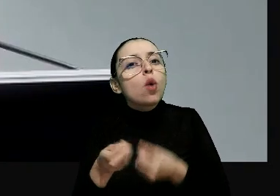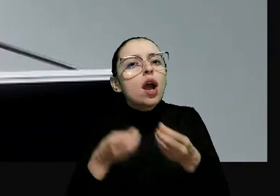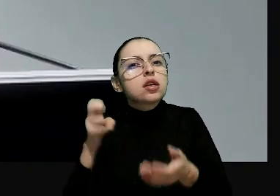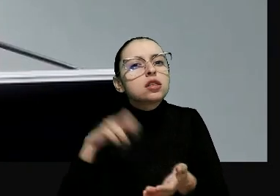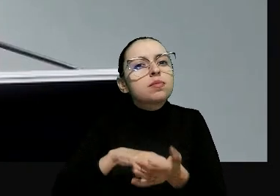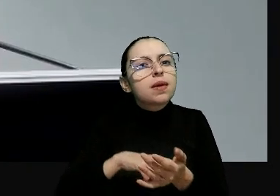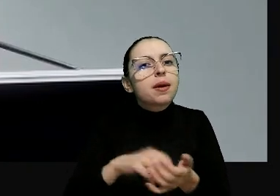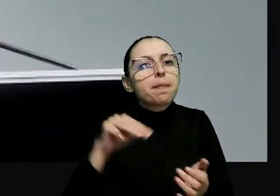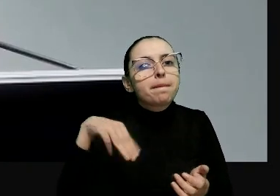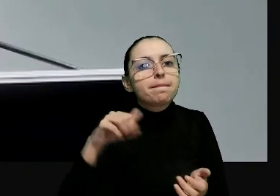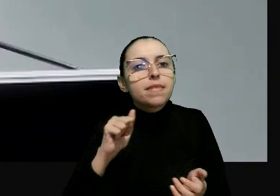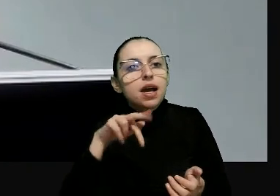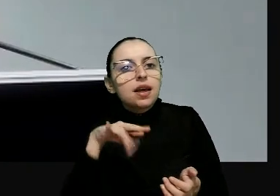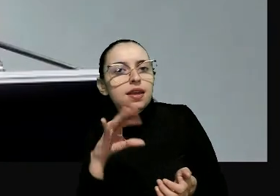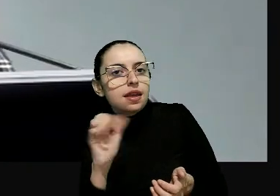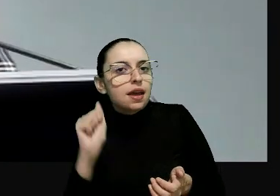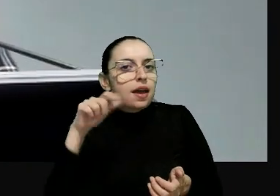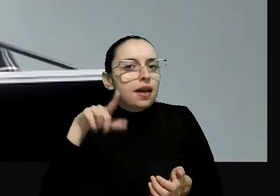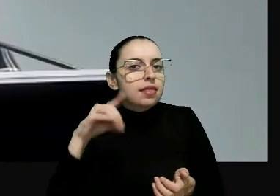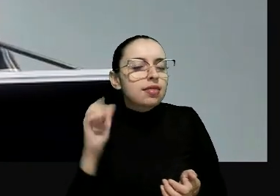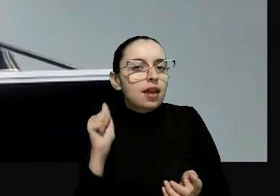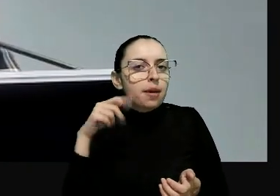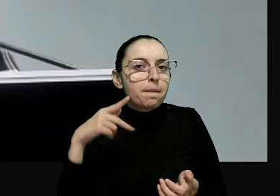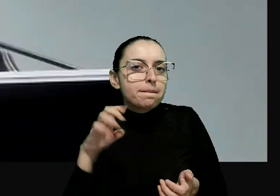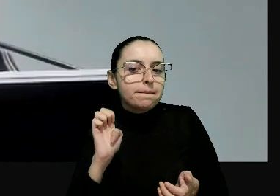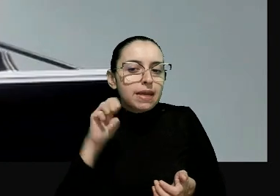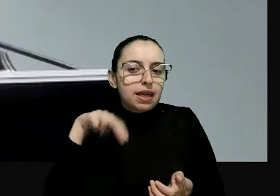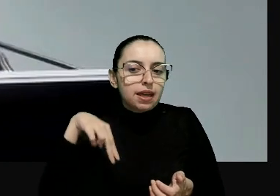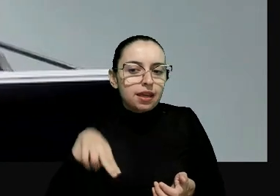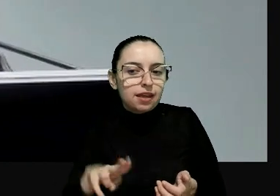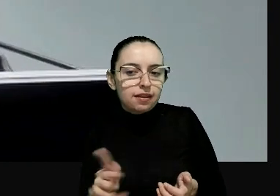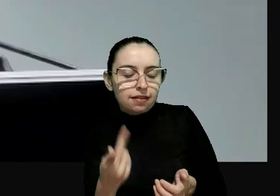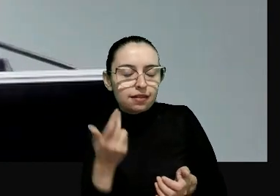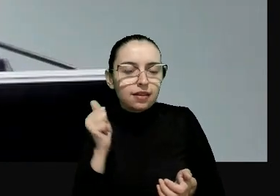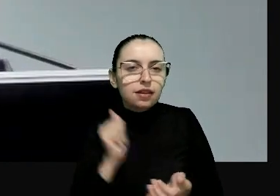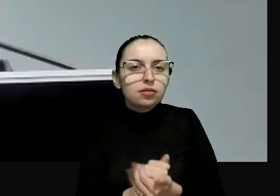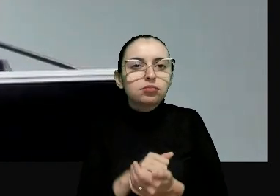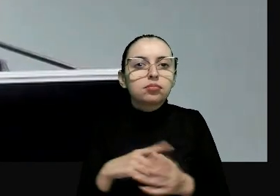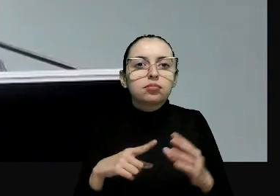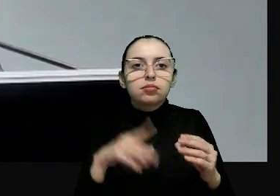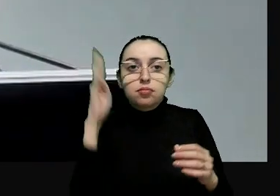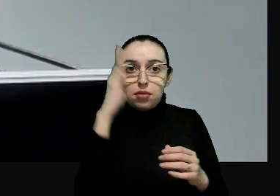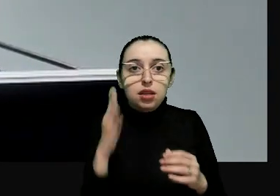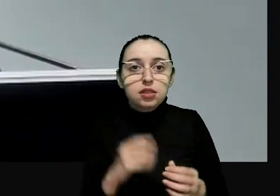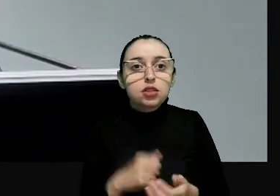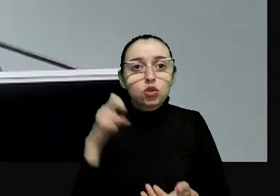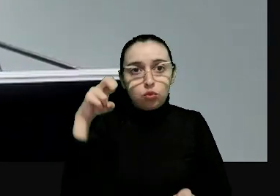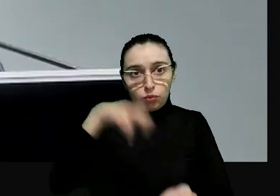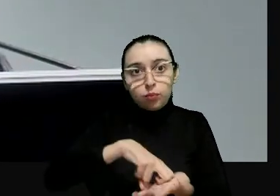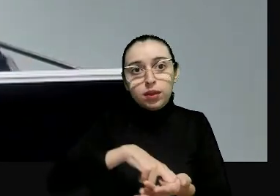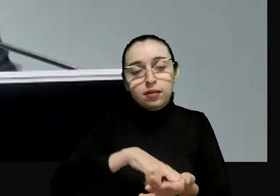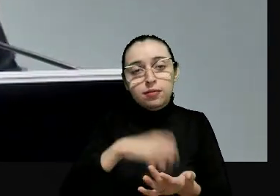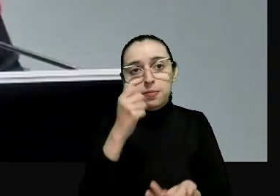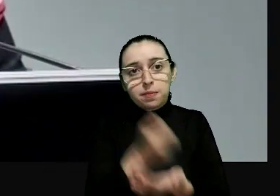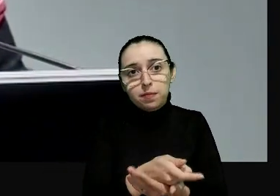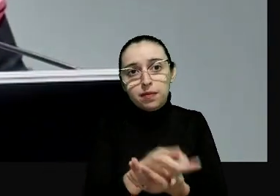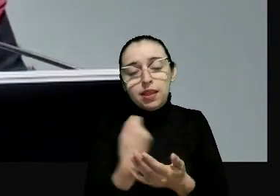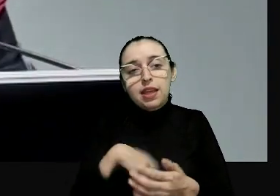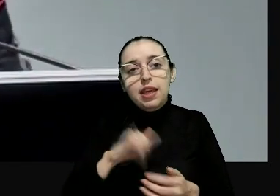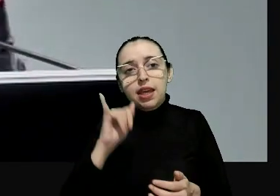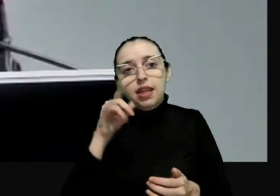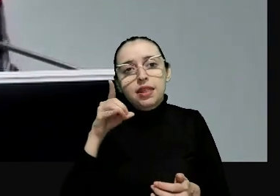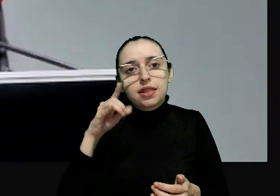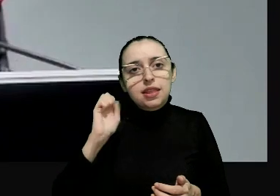Maria da Penha nem chegou à corte, chegou à comissão. Brasil, indenização a Maria da Penha. Brasil,